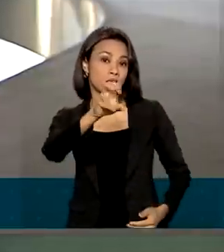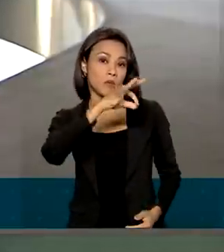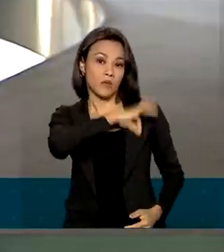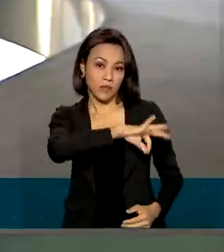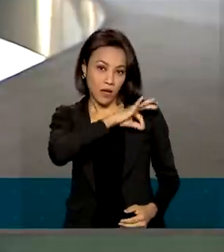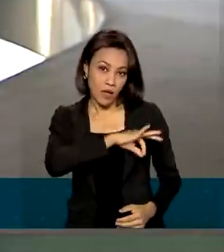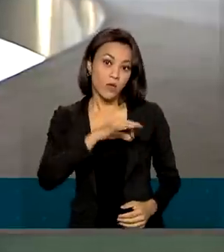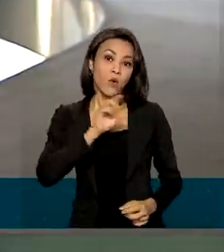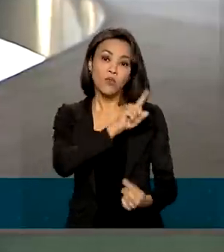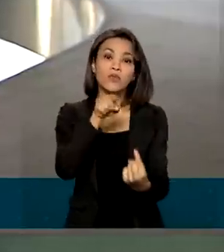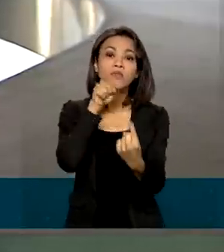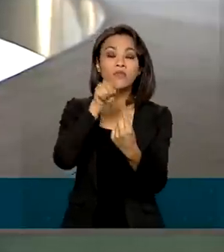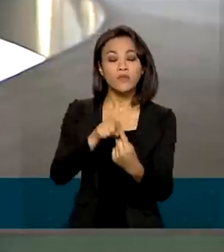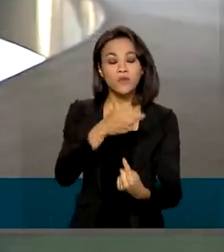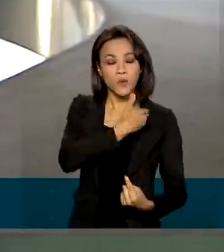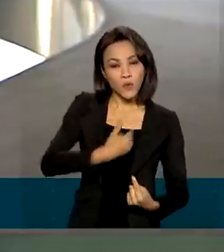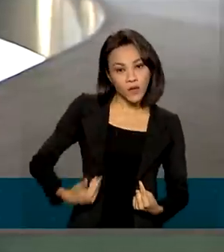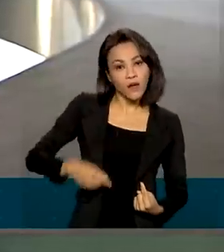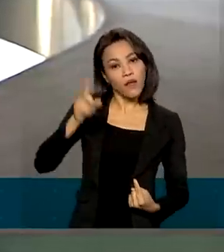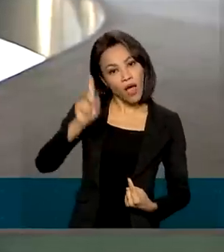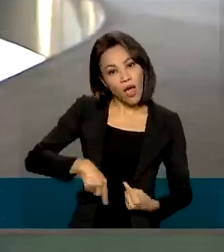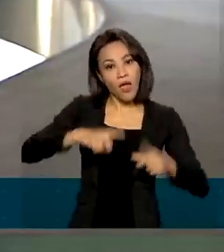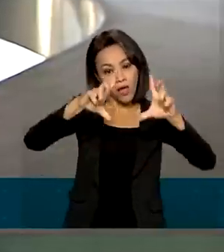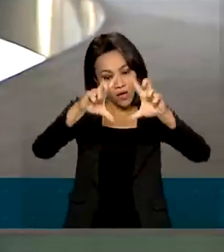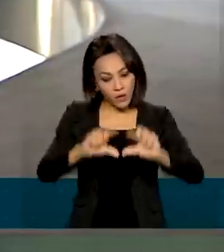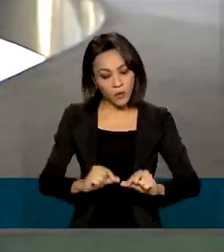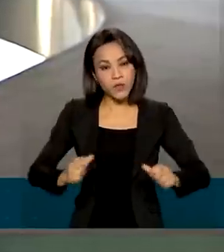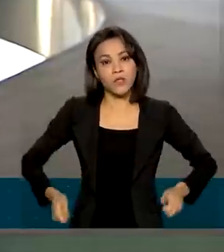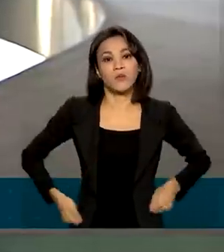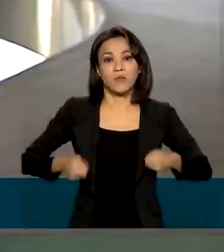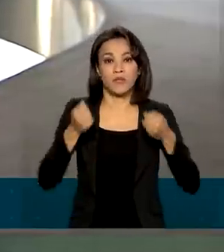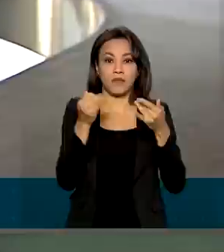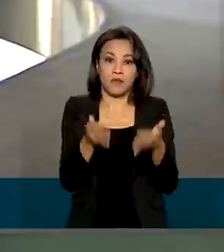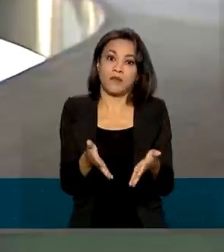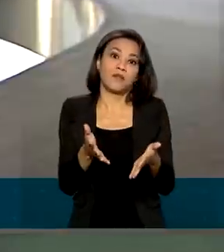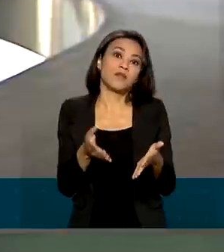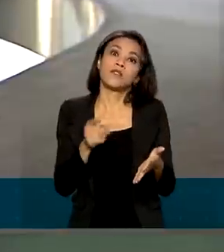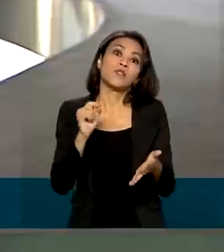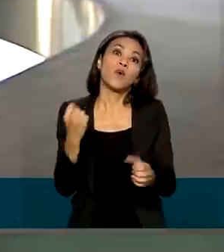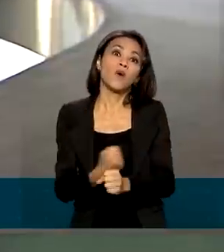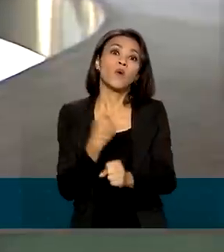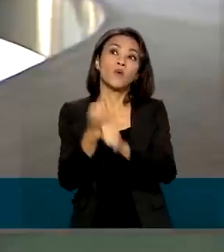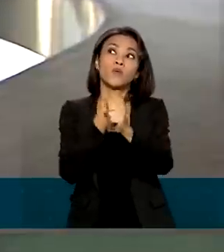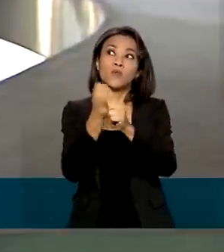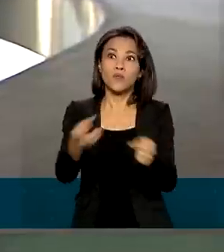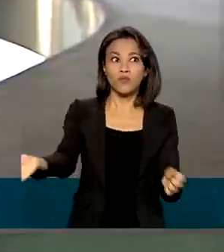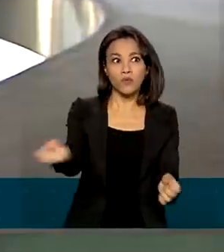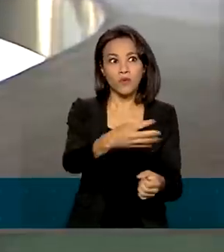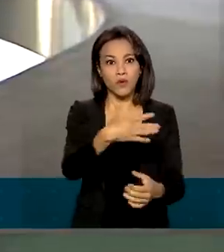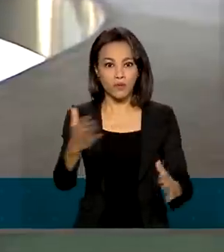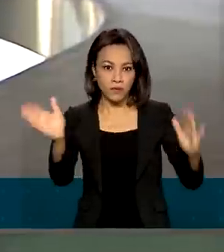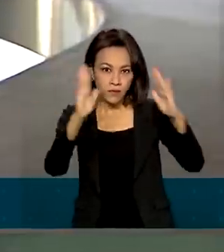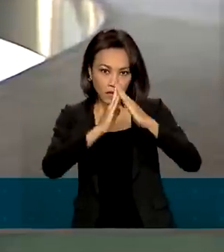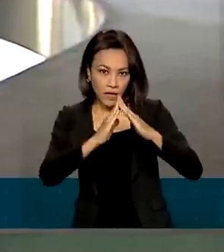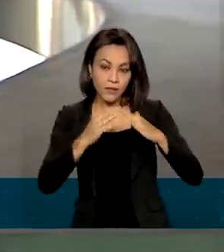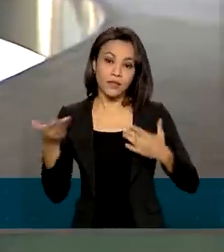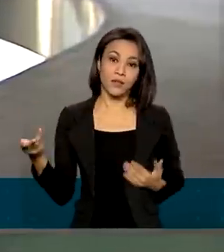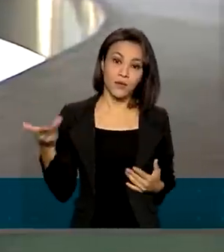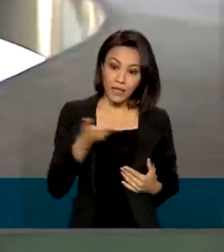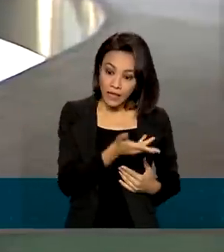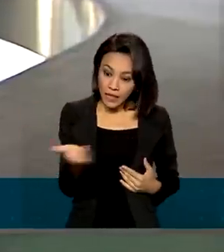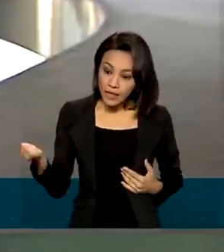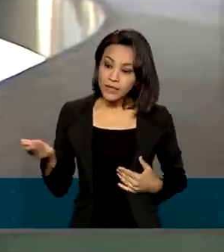objetivo do governo é reduzir os custos com a criação, com a construção de novas moradias populares. Essas ofertas de áreas